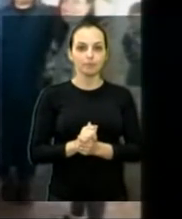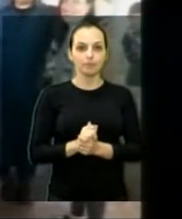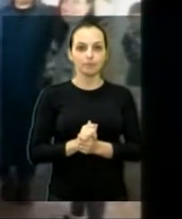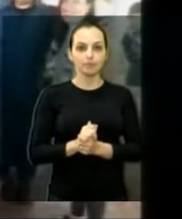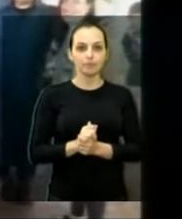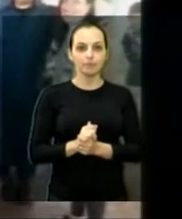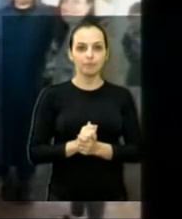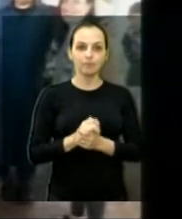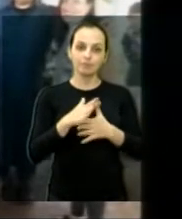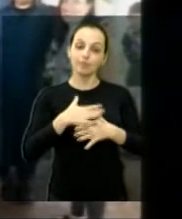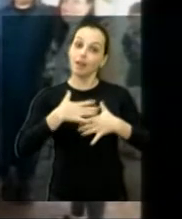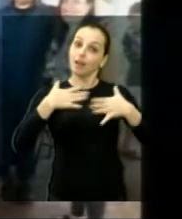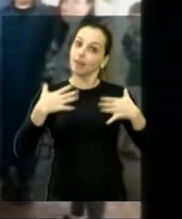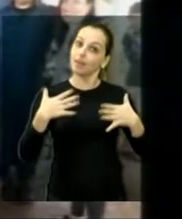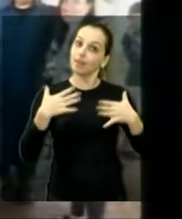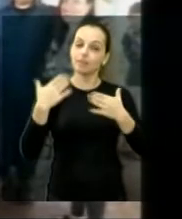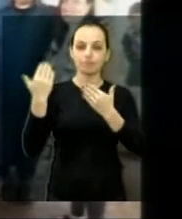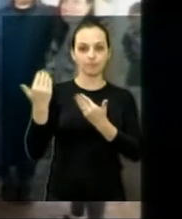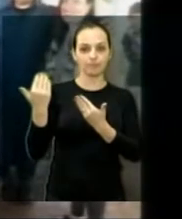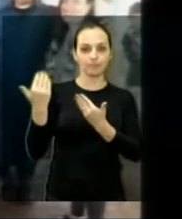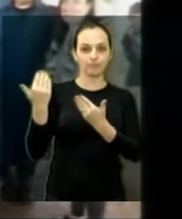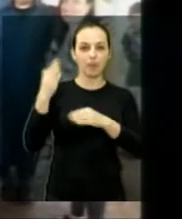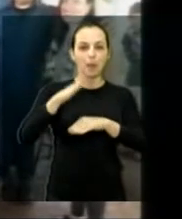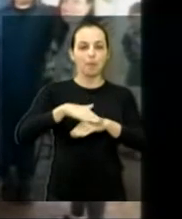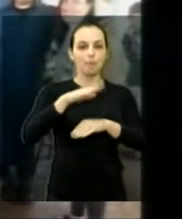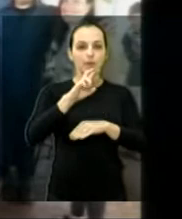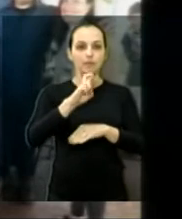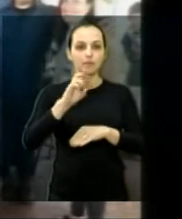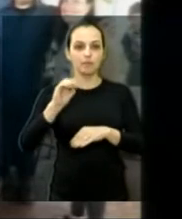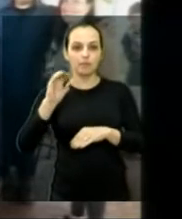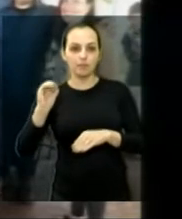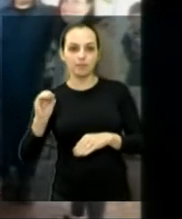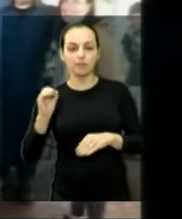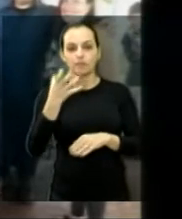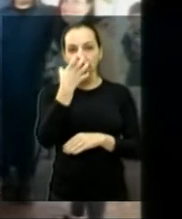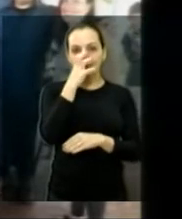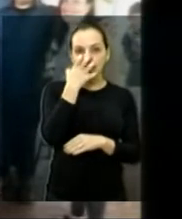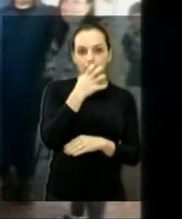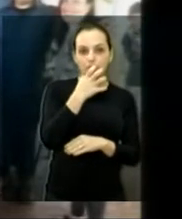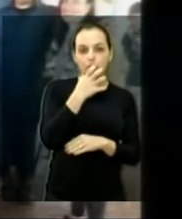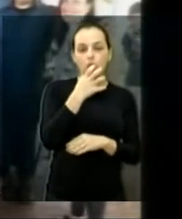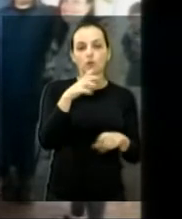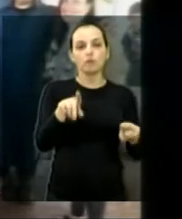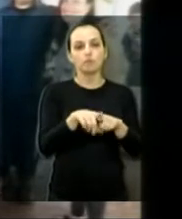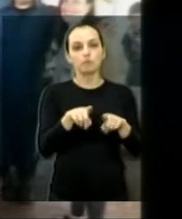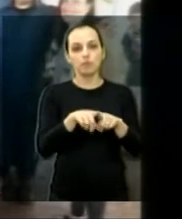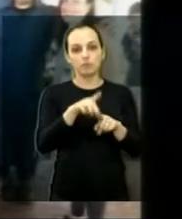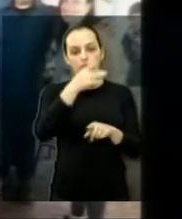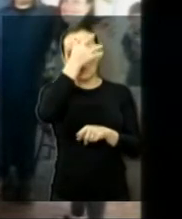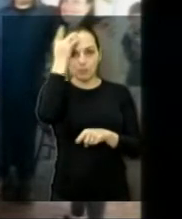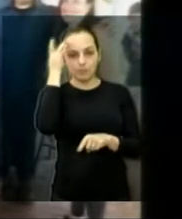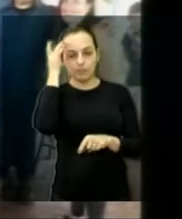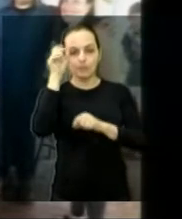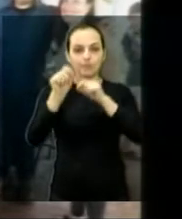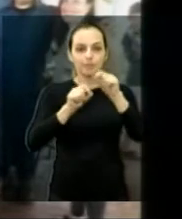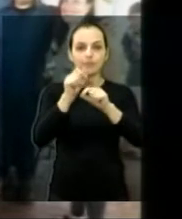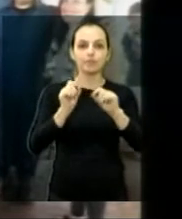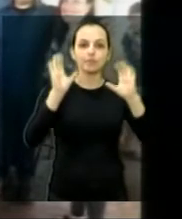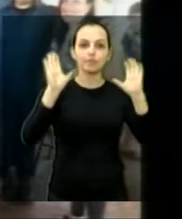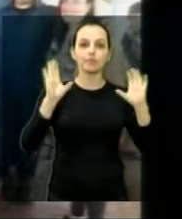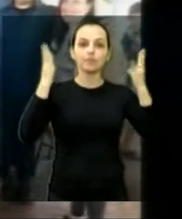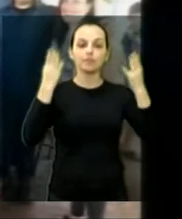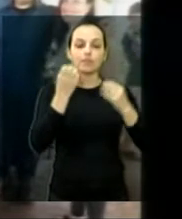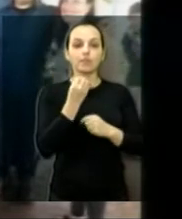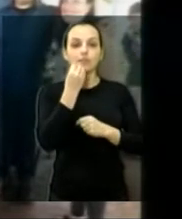Foi uma alegria muito grande ali, deu mais de 500 cachorros, né? 500 pessoas, né? Foi muito bom o evento. E você